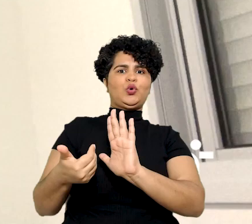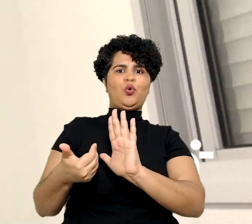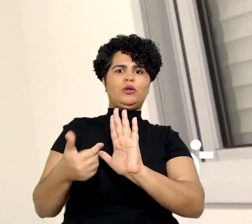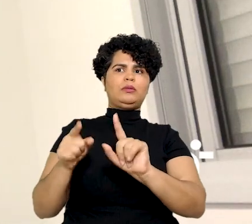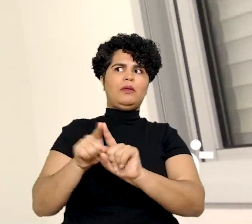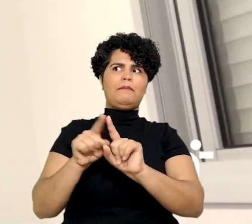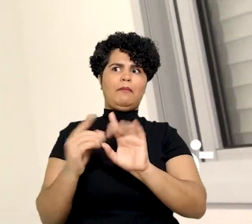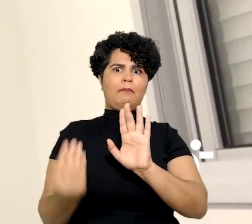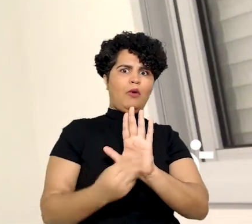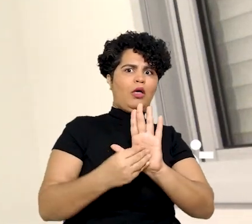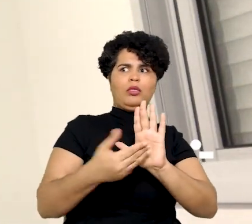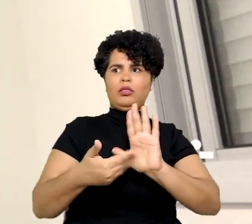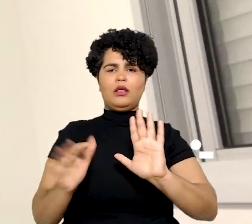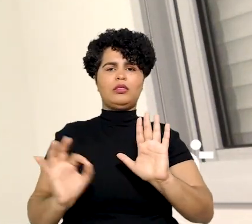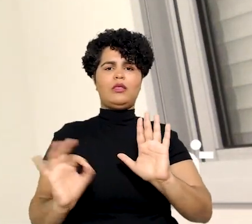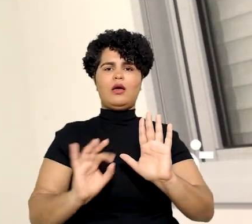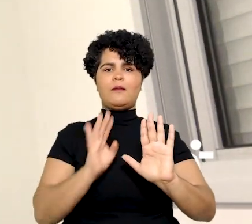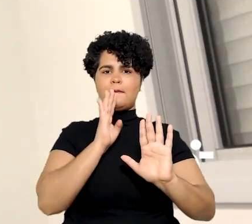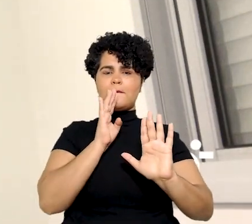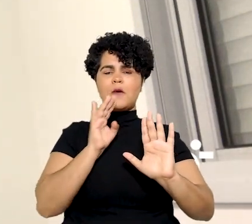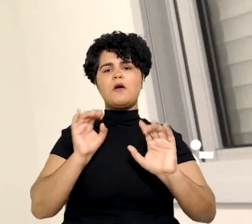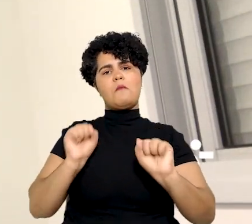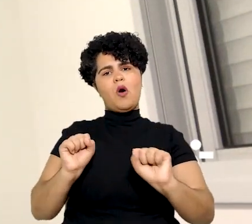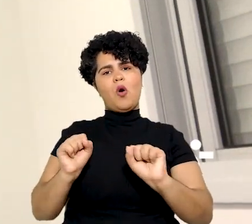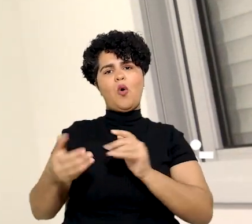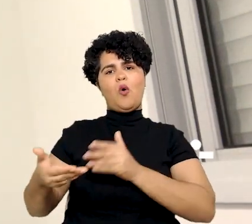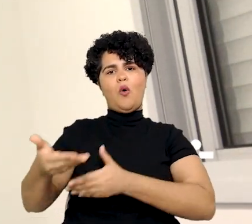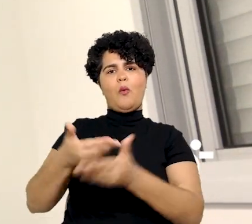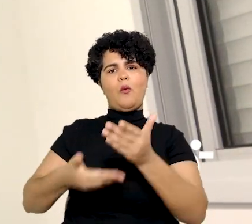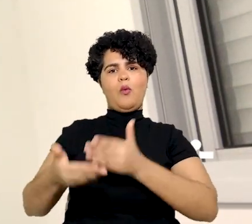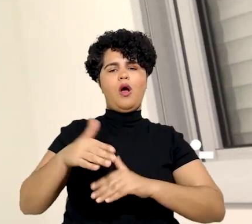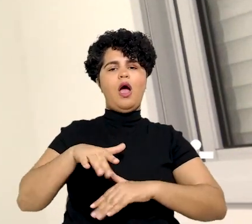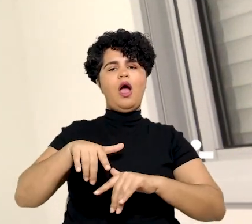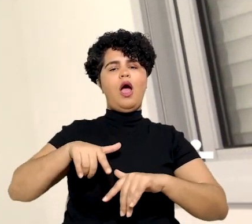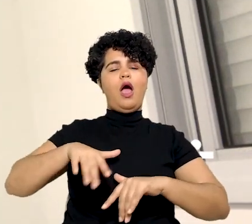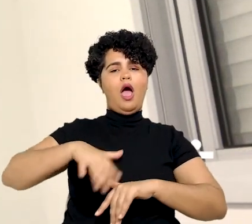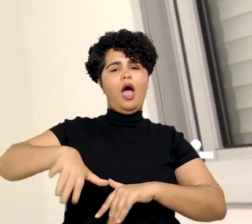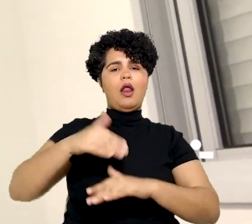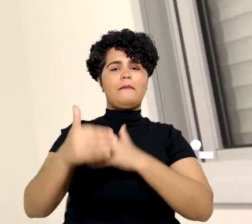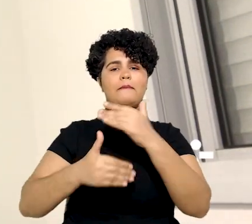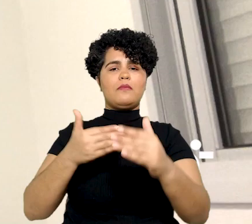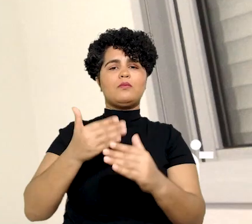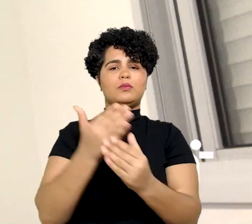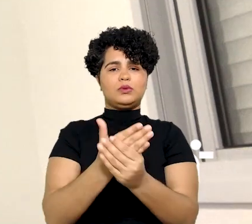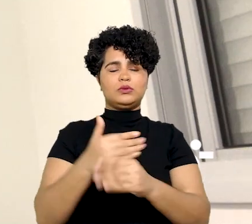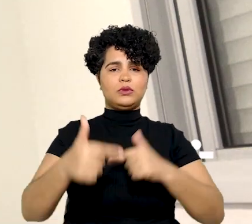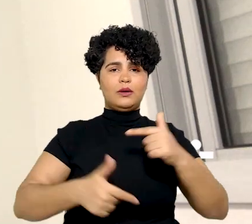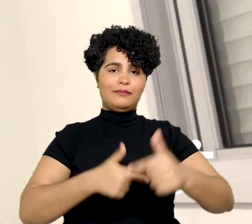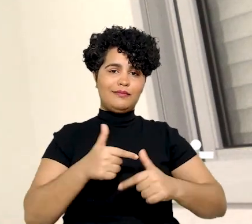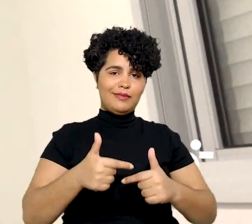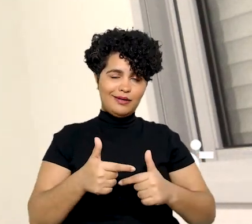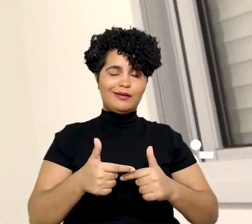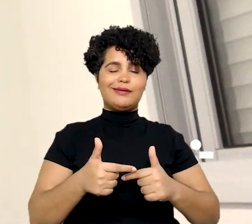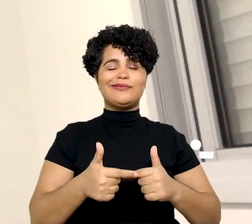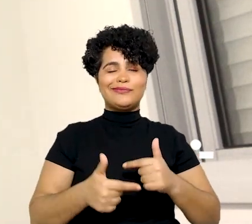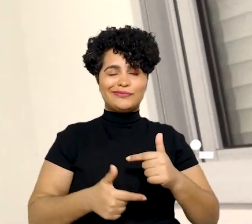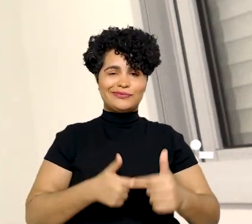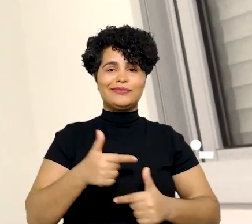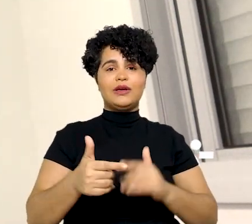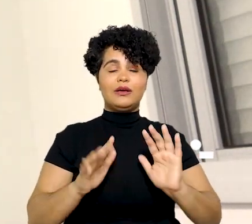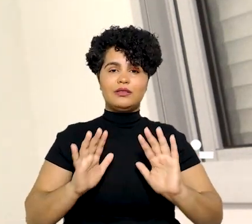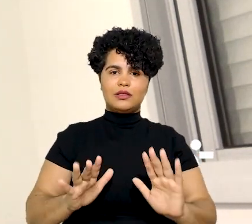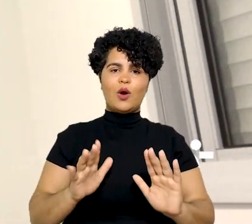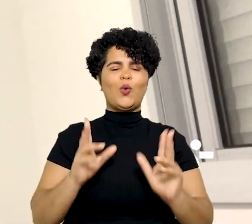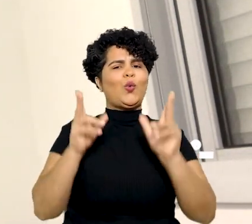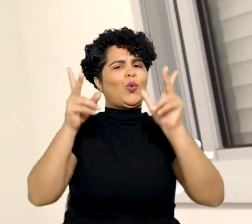forma não extinguiu ou não eliminou a possibilidade de aplicar essa lei no âmbito do processo de trabalho, da forma como já vinha sendo